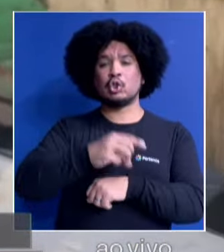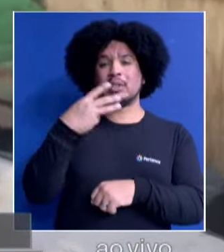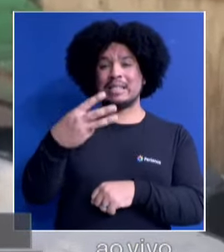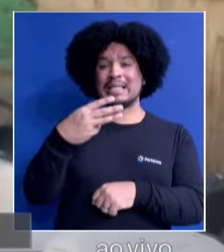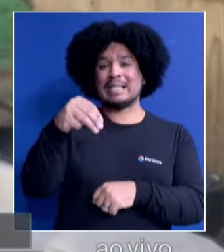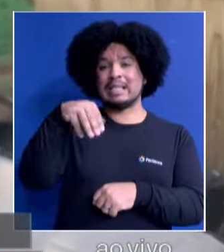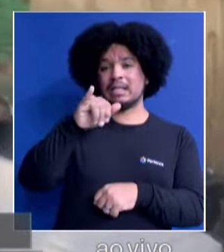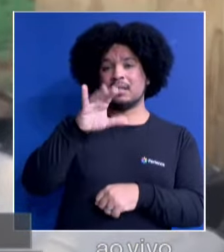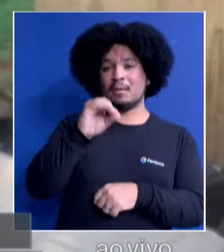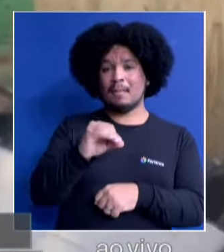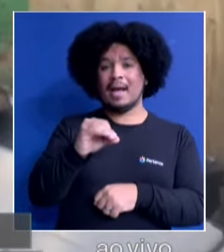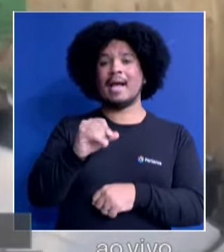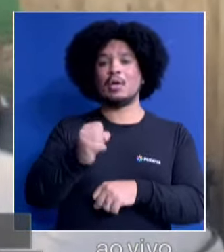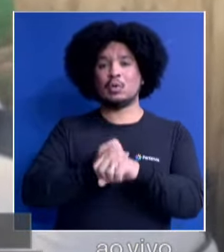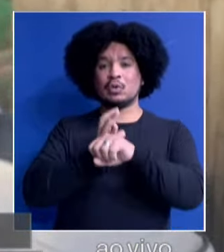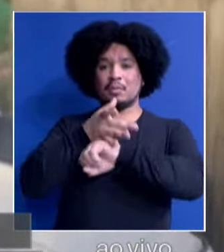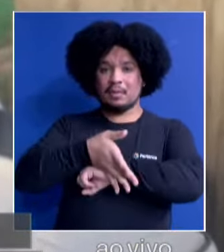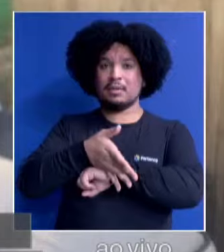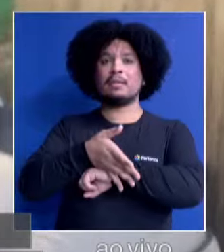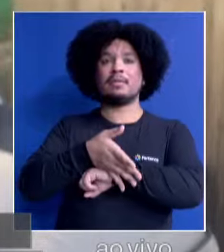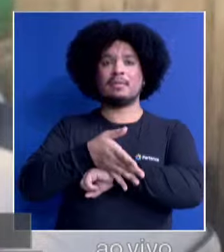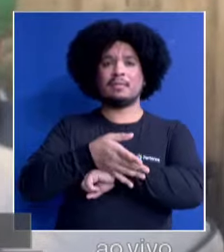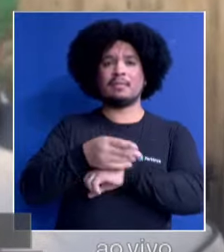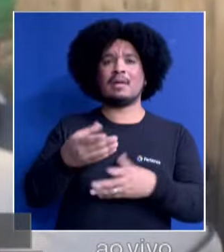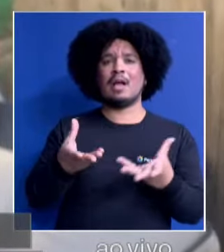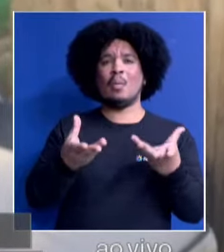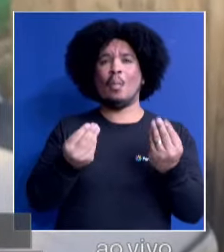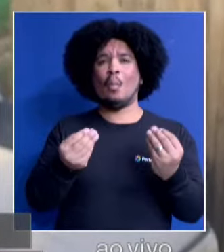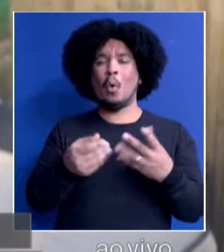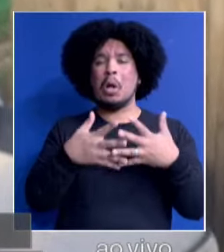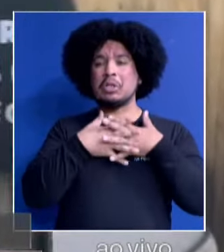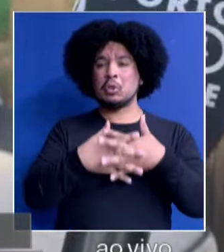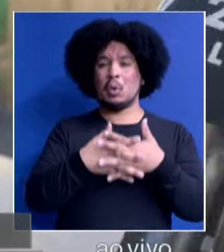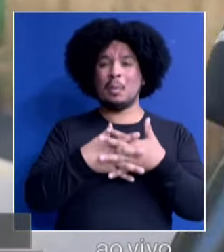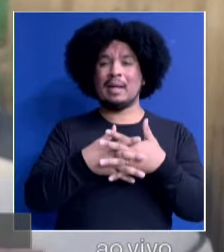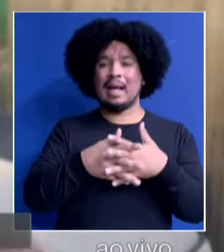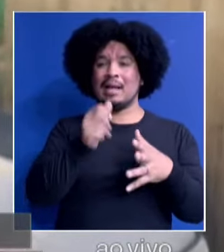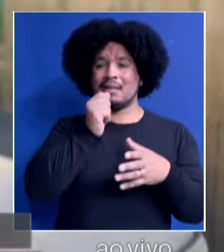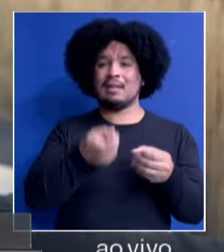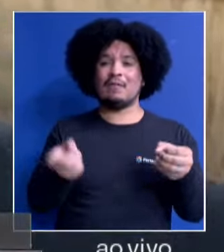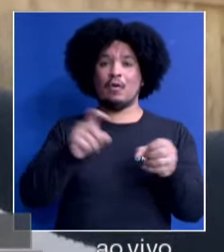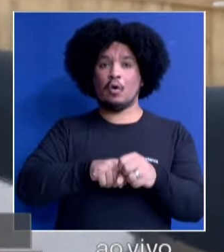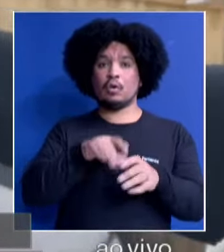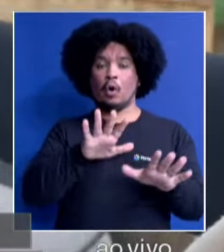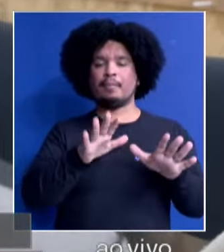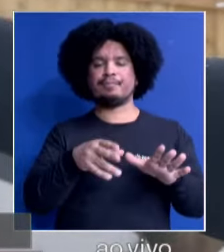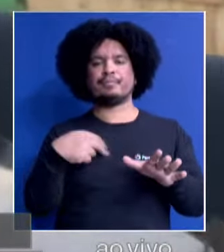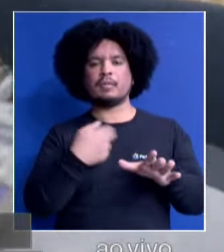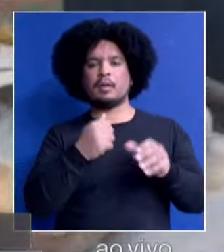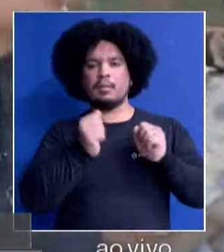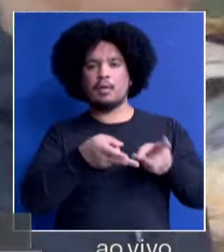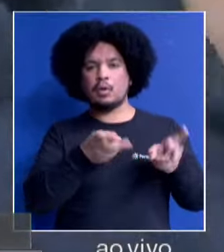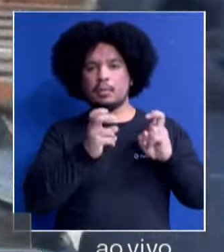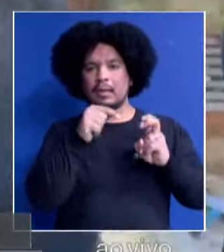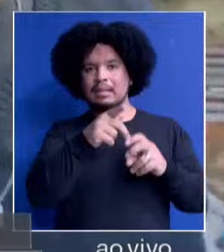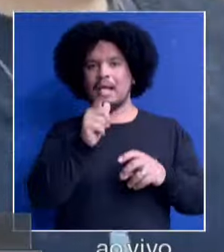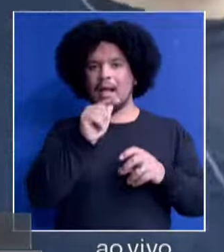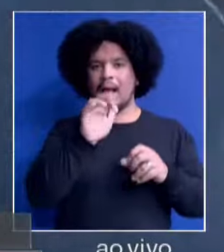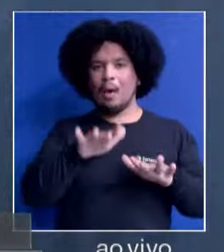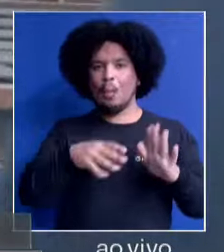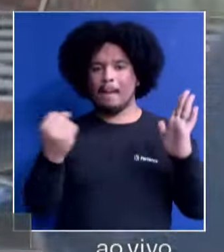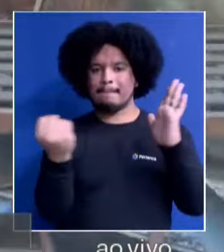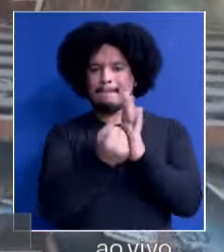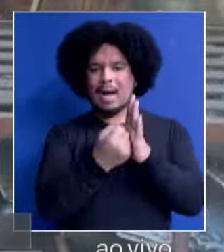a está fora de casa. Não tem como voltar ainda, está tudo muito complicado. A água, como a gente pode perceber, nas marcas ali na